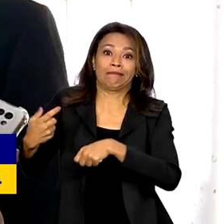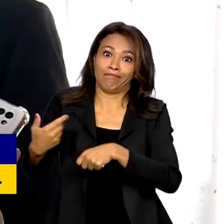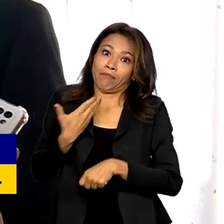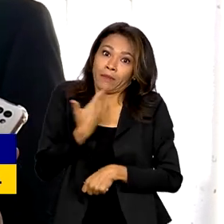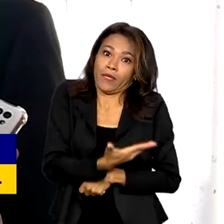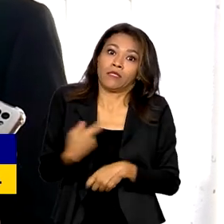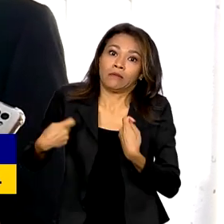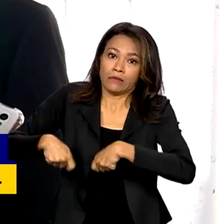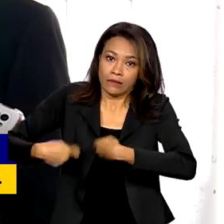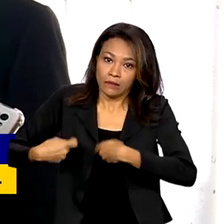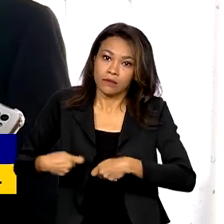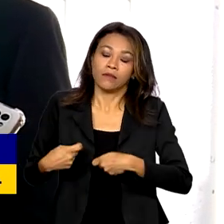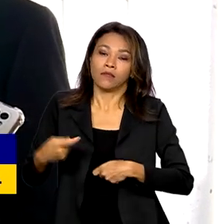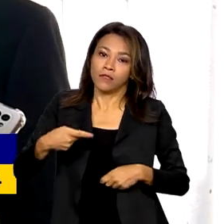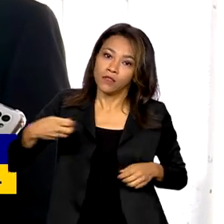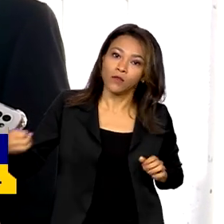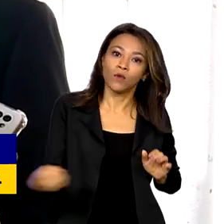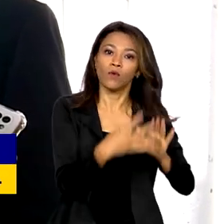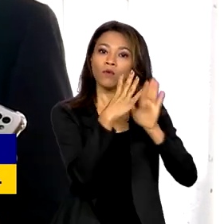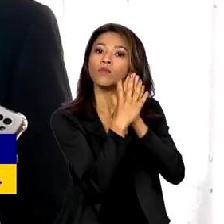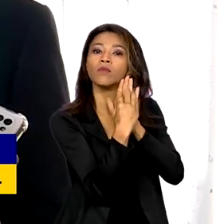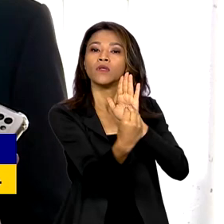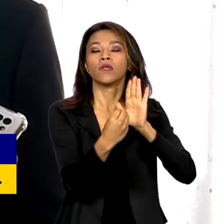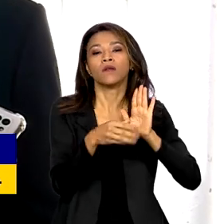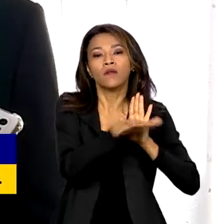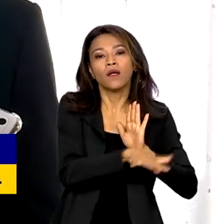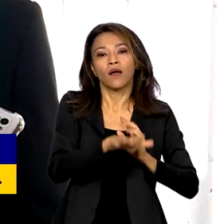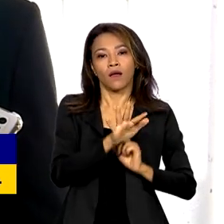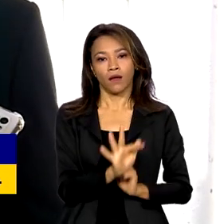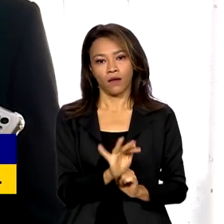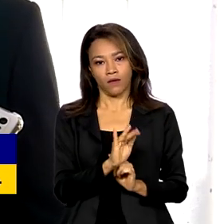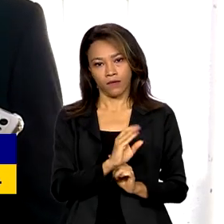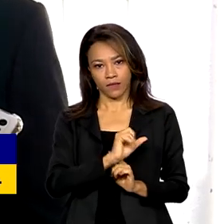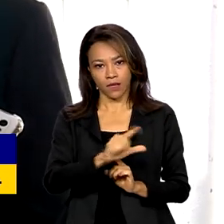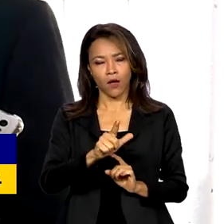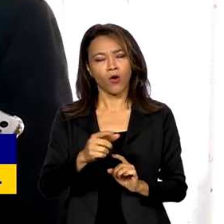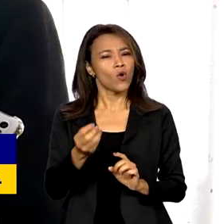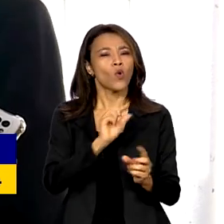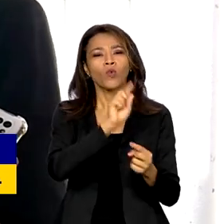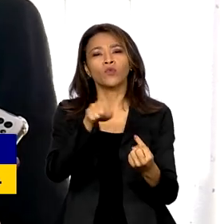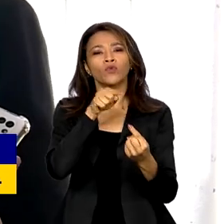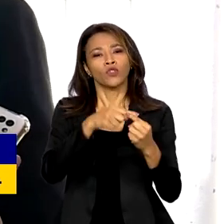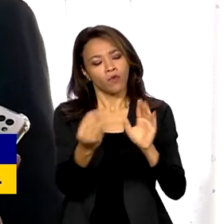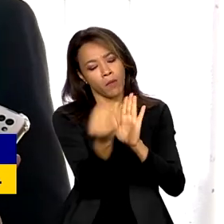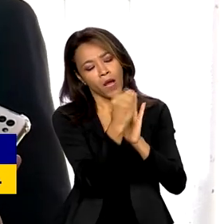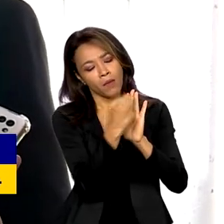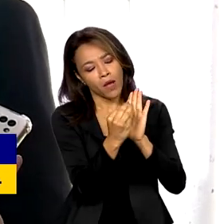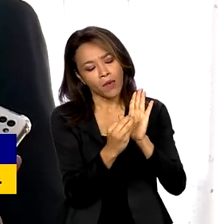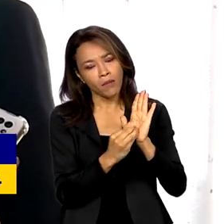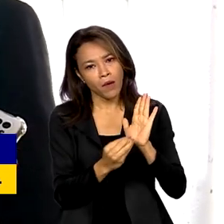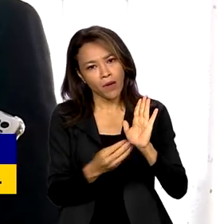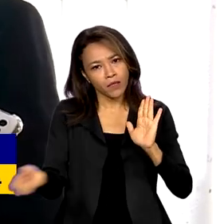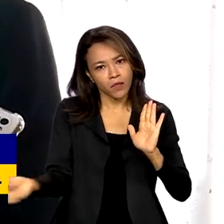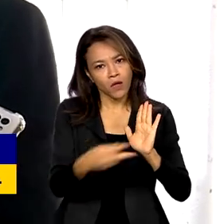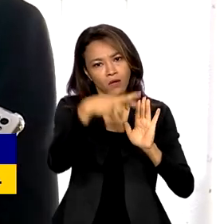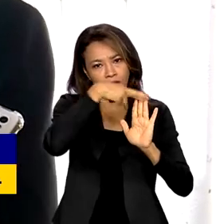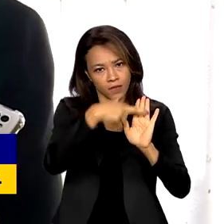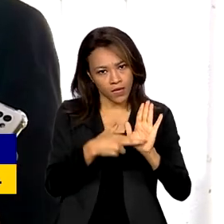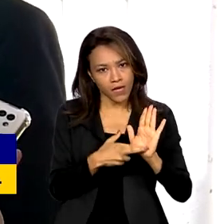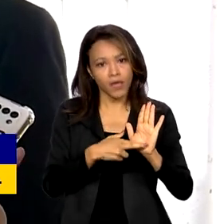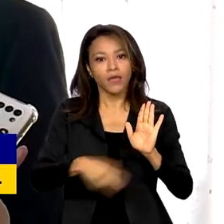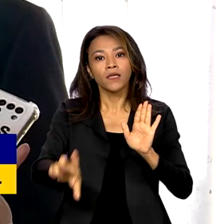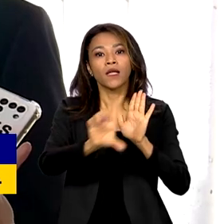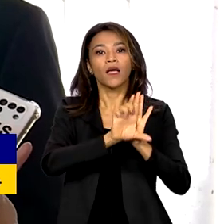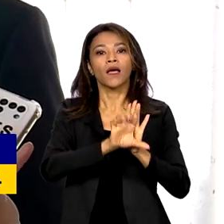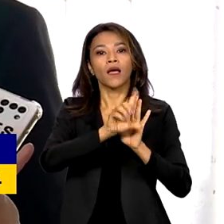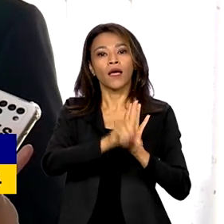importância que o novo marco fiscal tem tanto para estabelecer diretrizes para a nova lei de diretrizes orçamentárias que a